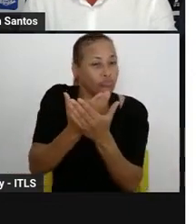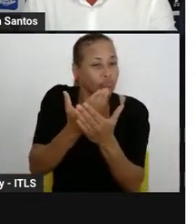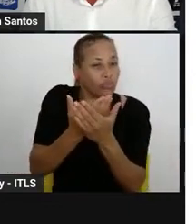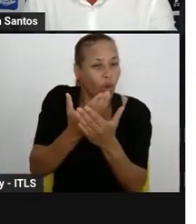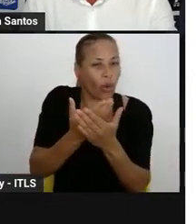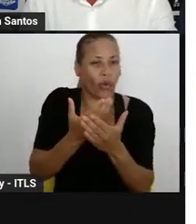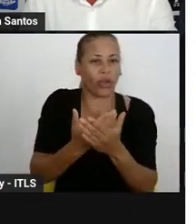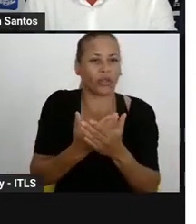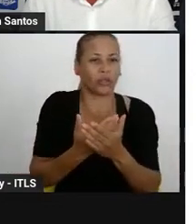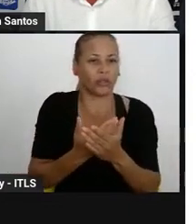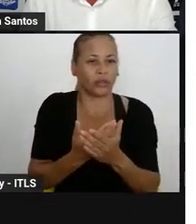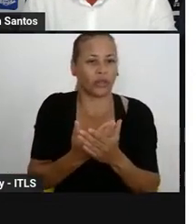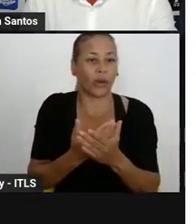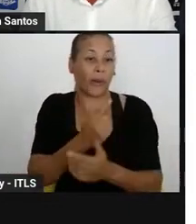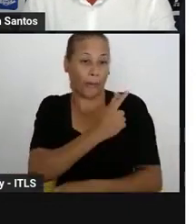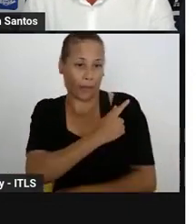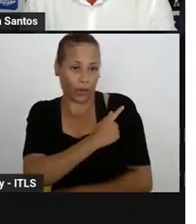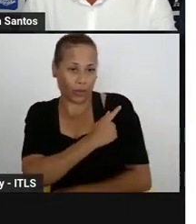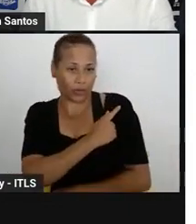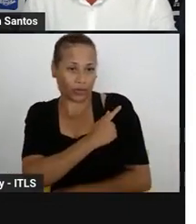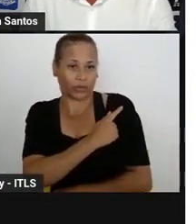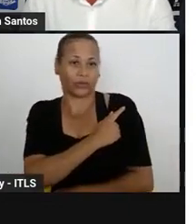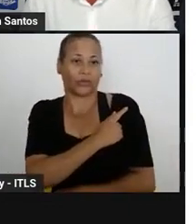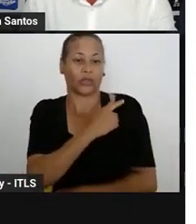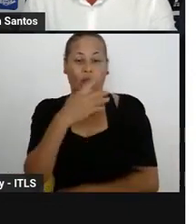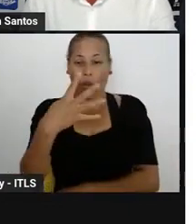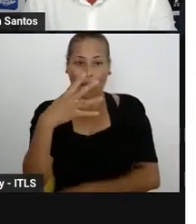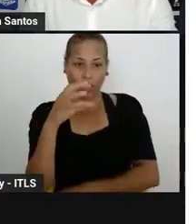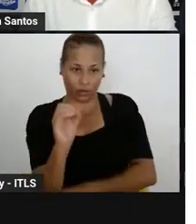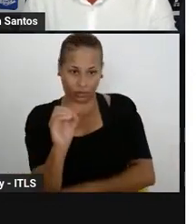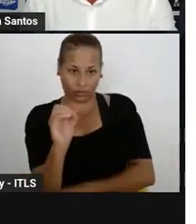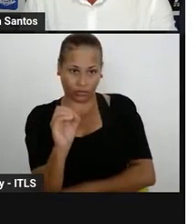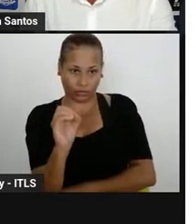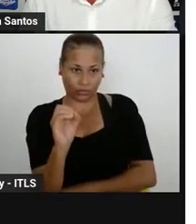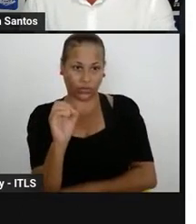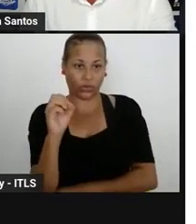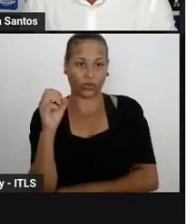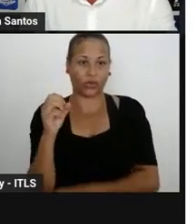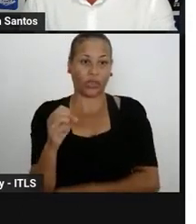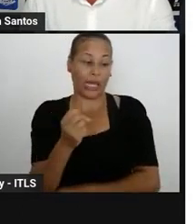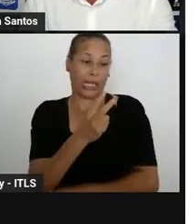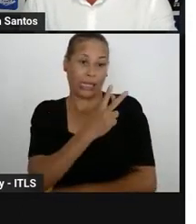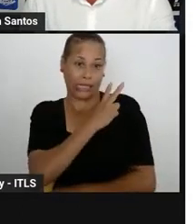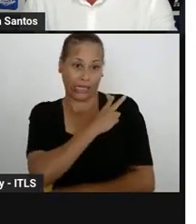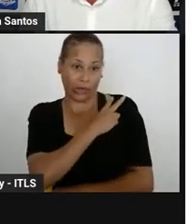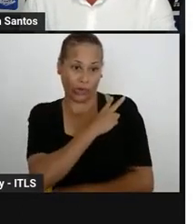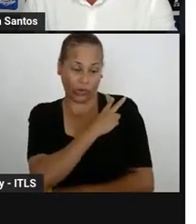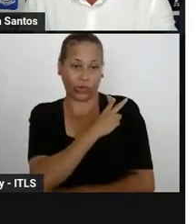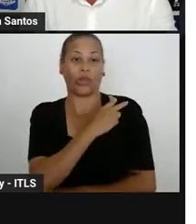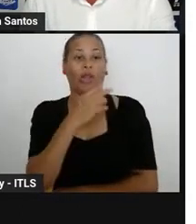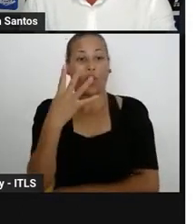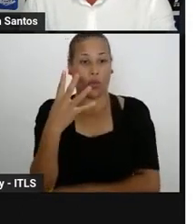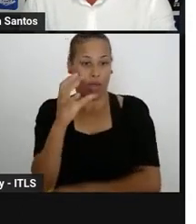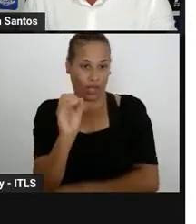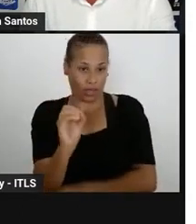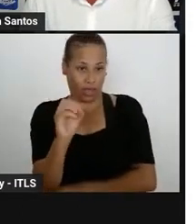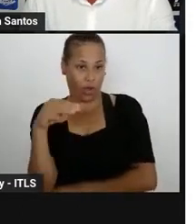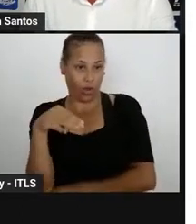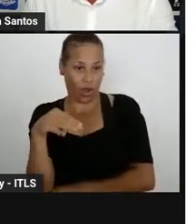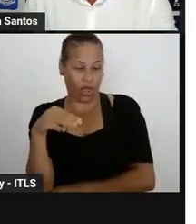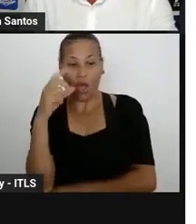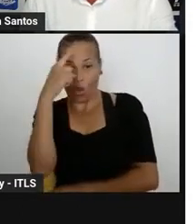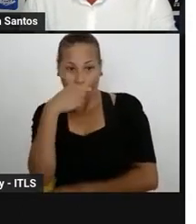vai ter no primeiro ano 40 horas, no segundo ano também 40 horas